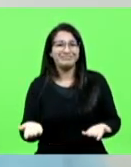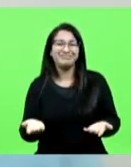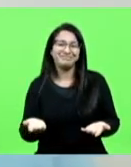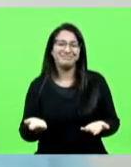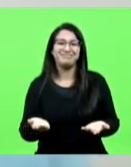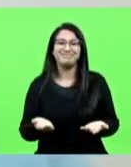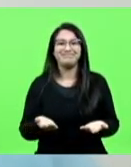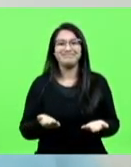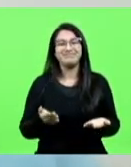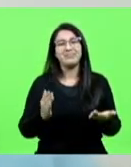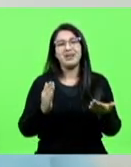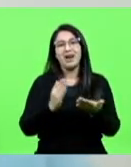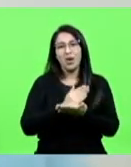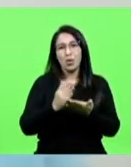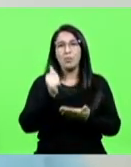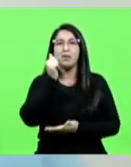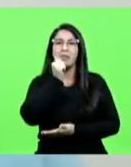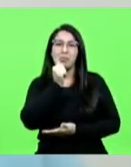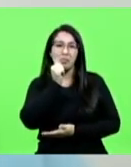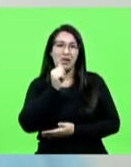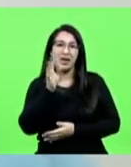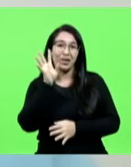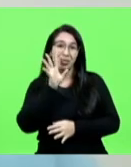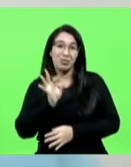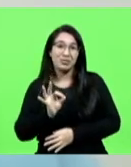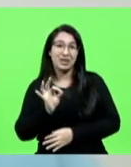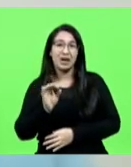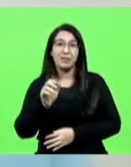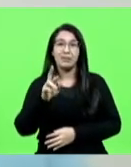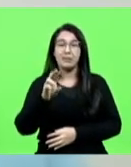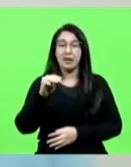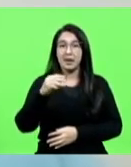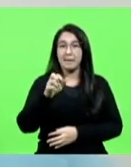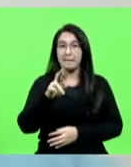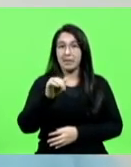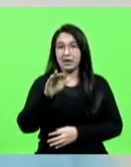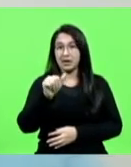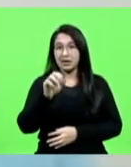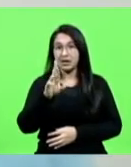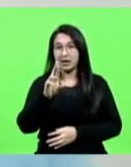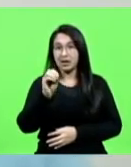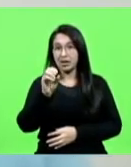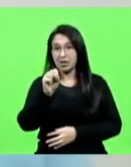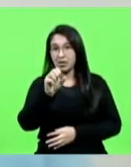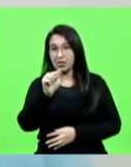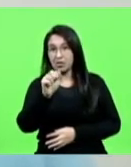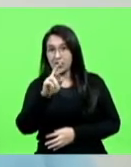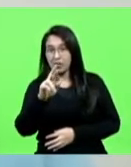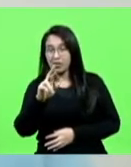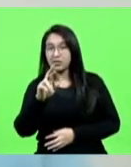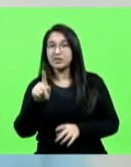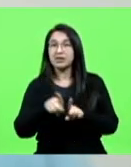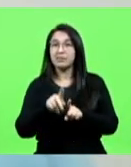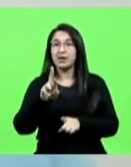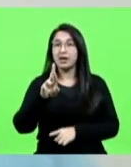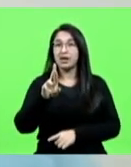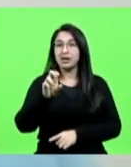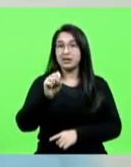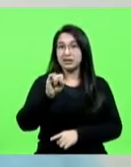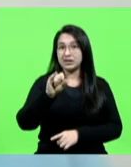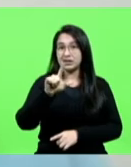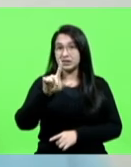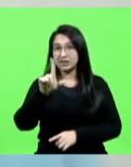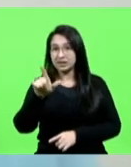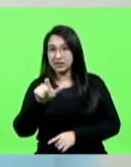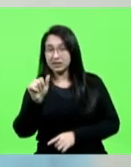outras mulheres, como a Maria Rosa do Contestado, a Zilda Arnes, né? Que é uma catarinense fenomenal. Então, a